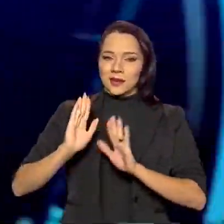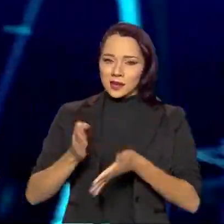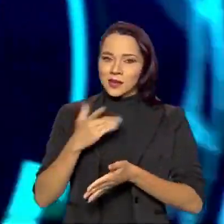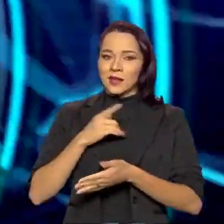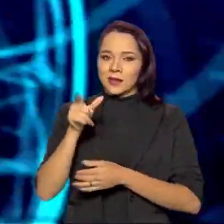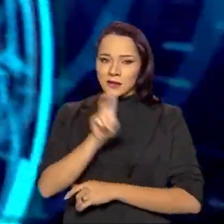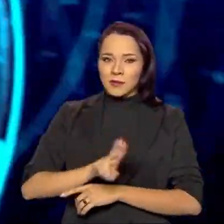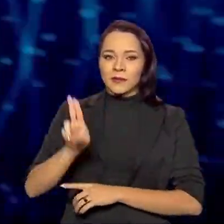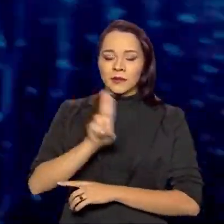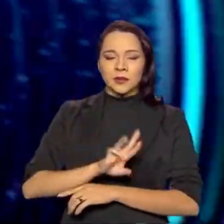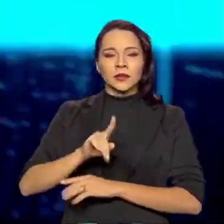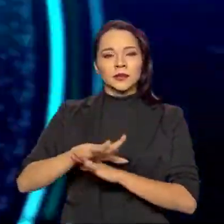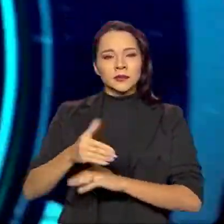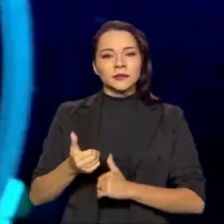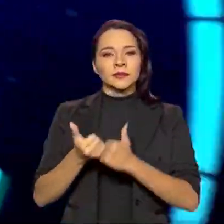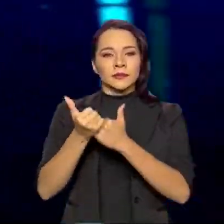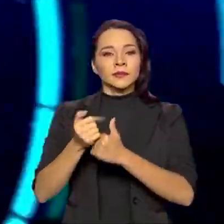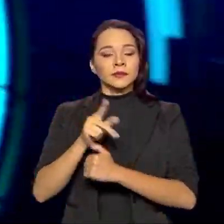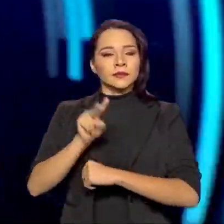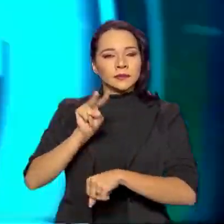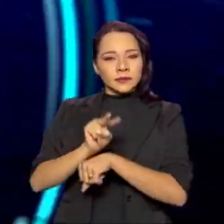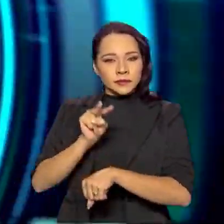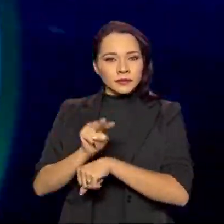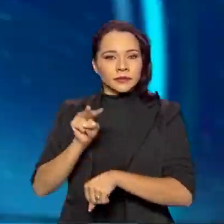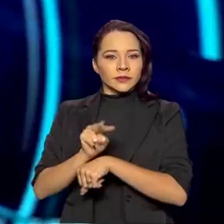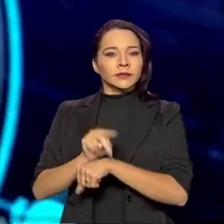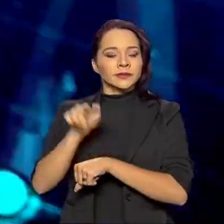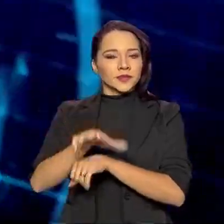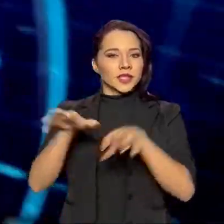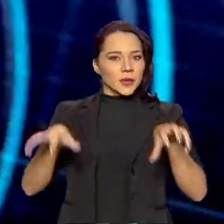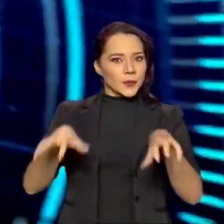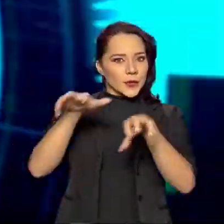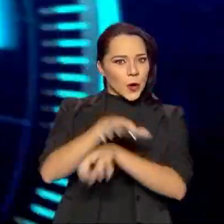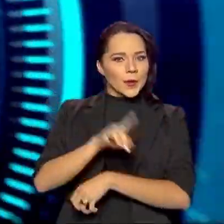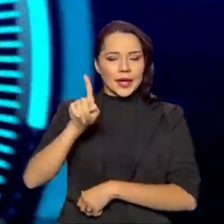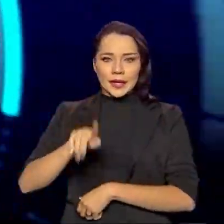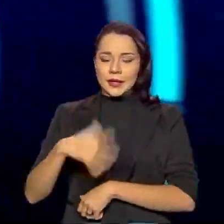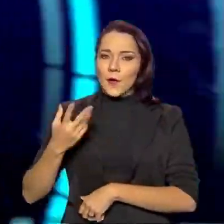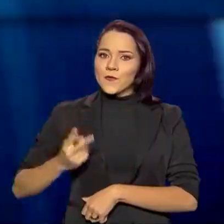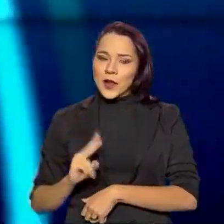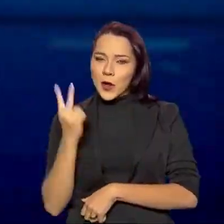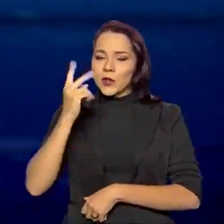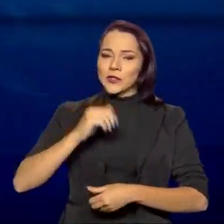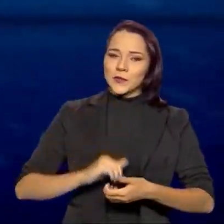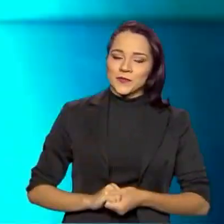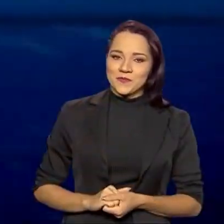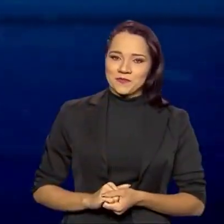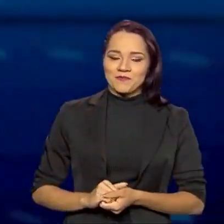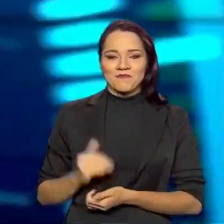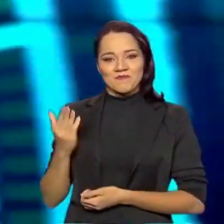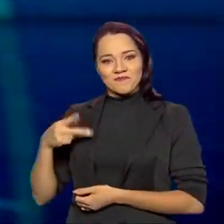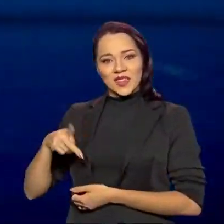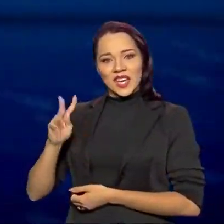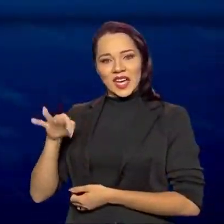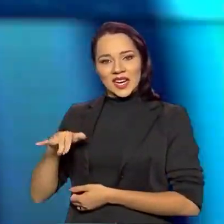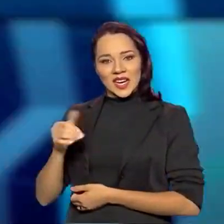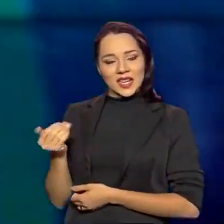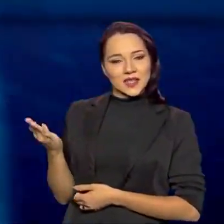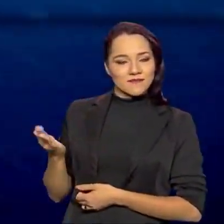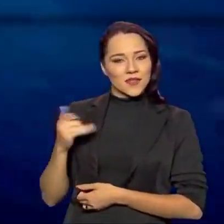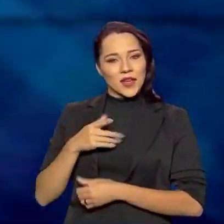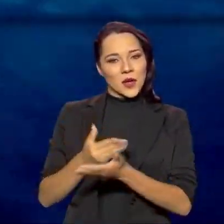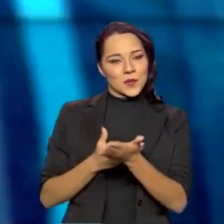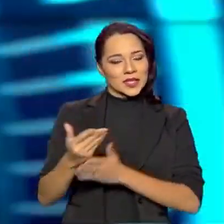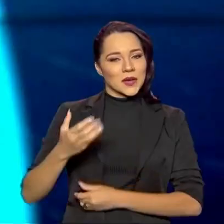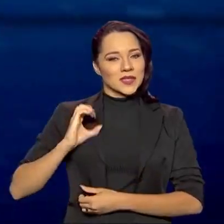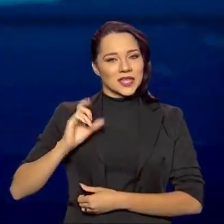aplicadas em favor da preservação desse bioma que é tão valioso. Eu sou a Karina Cardoso e tá no